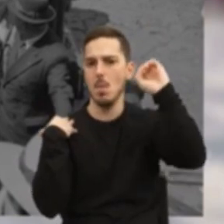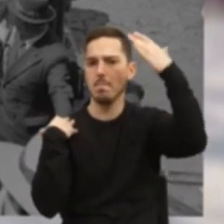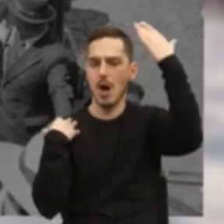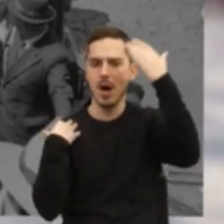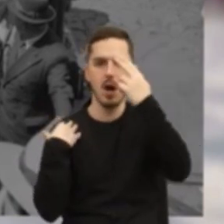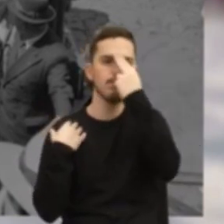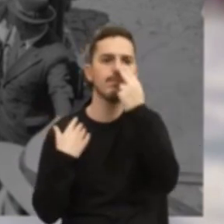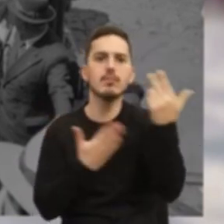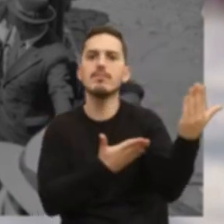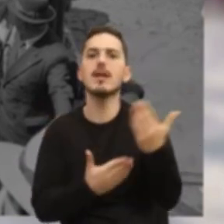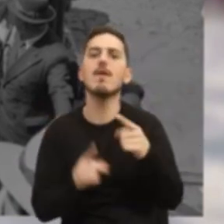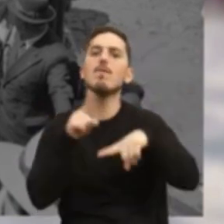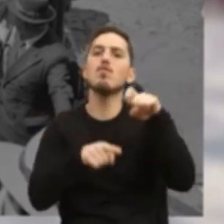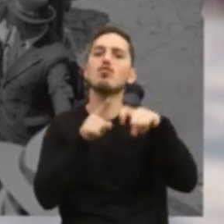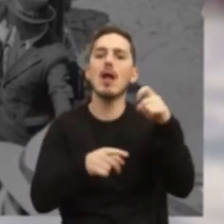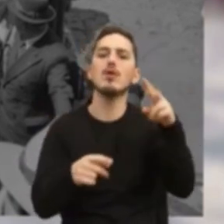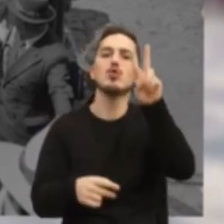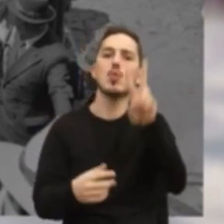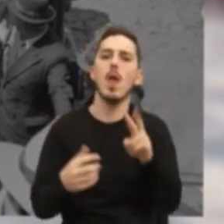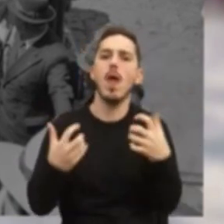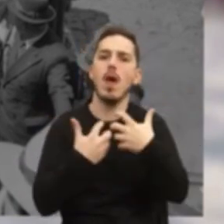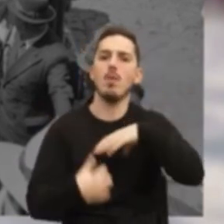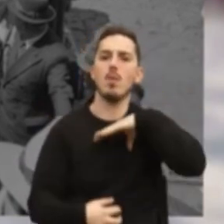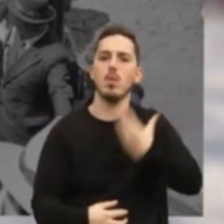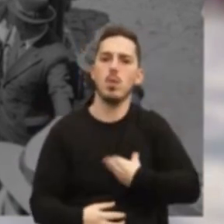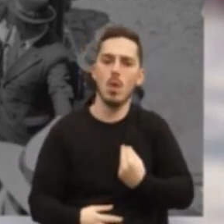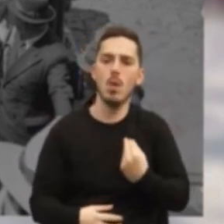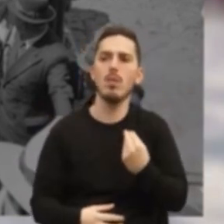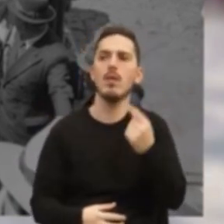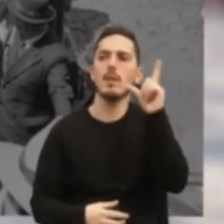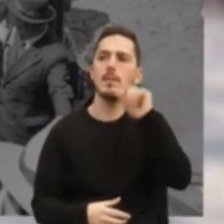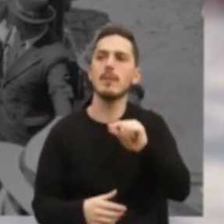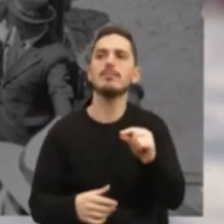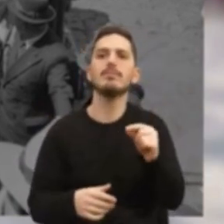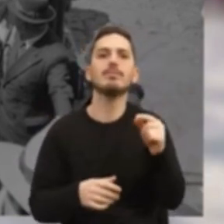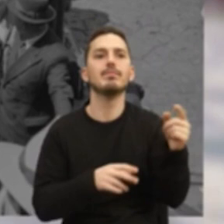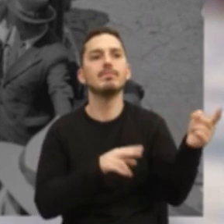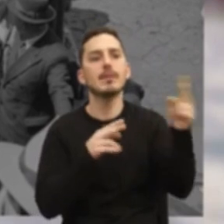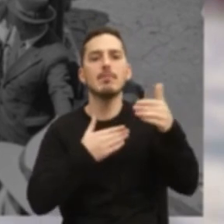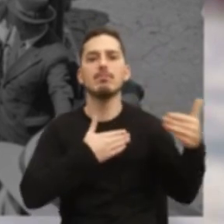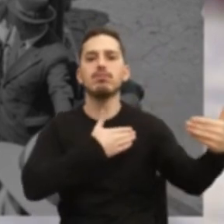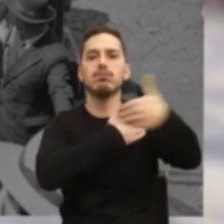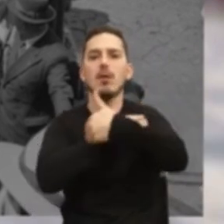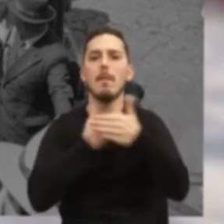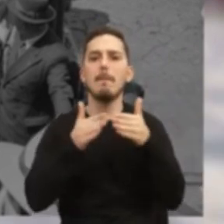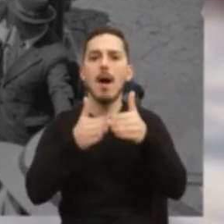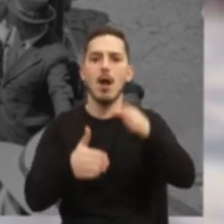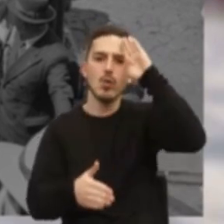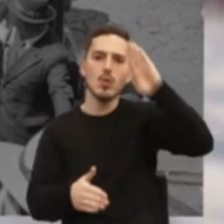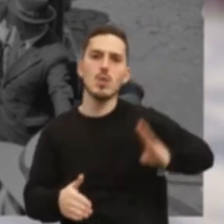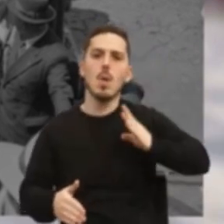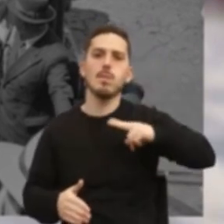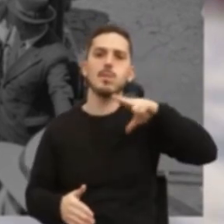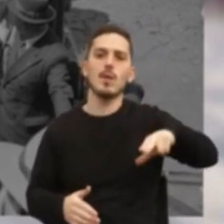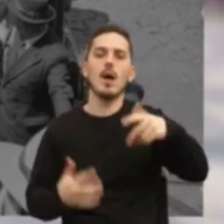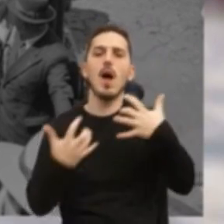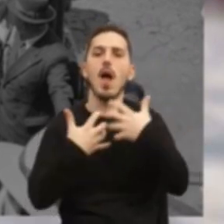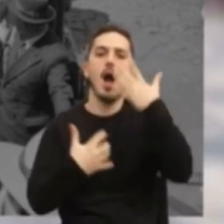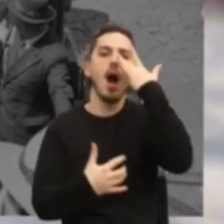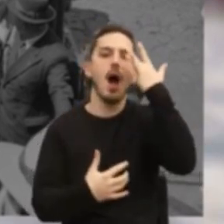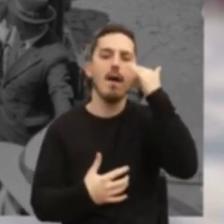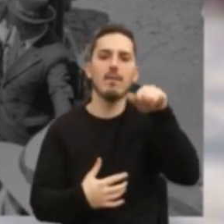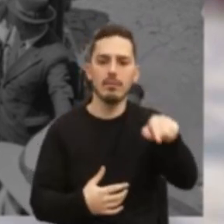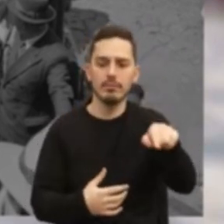recepção de refugiados durante a Segunda Guerra Mundial e serviram de lugar de embarque para as tropas portuguesas para a Guerra do Ultramar e assistiram